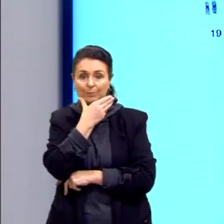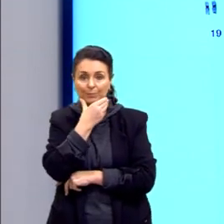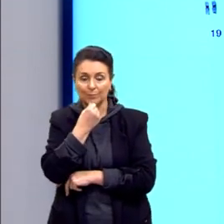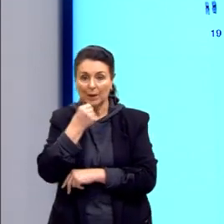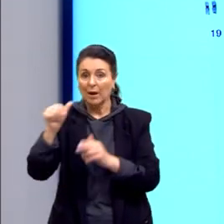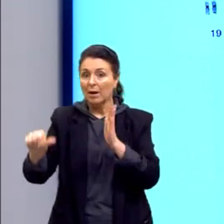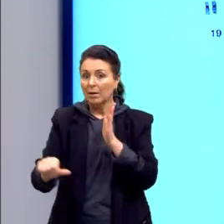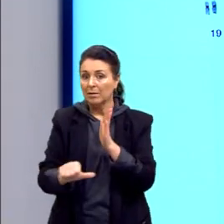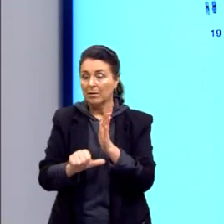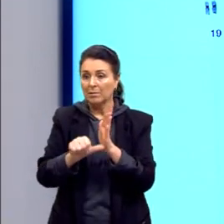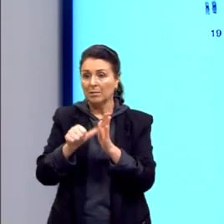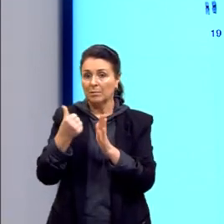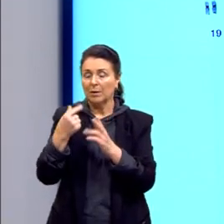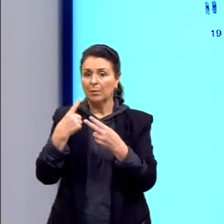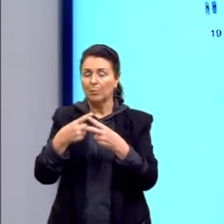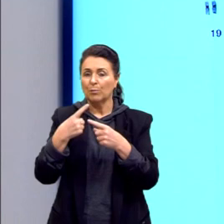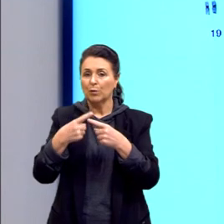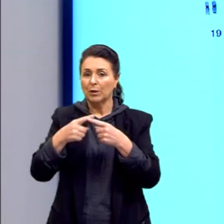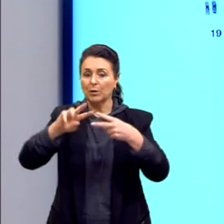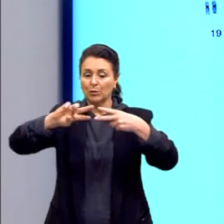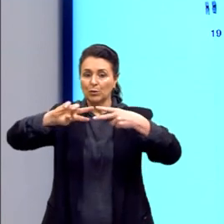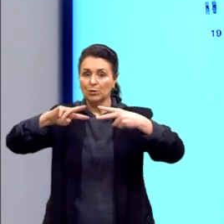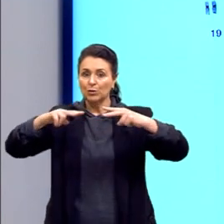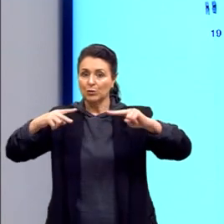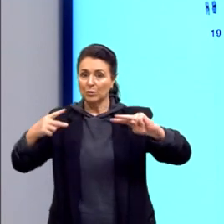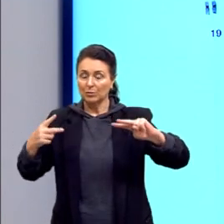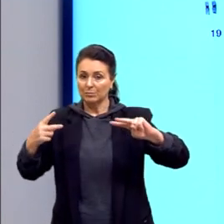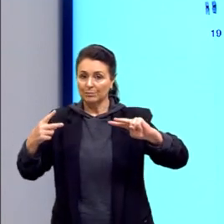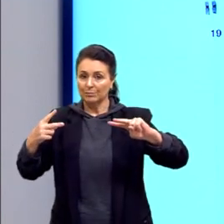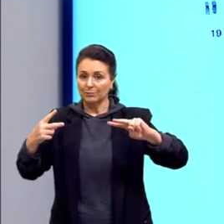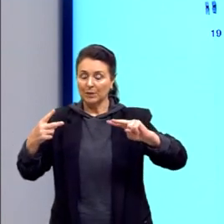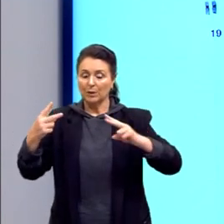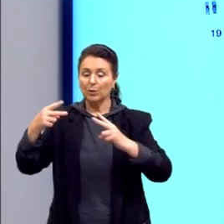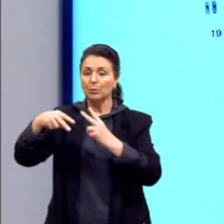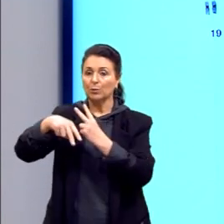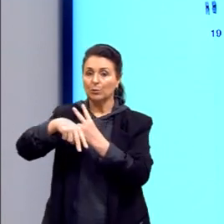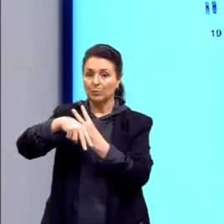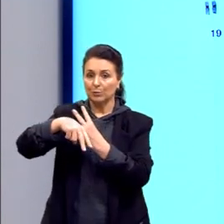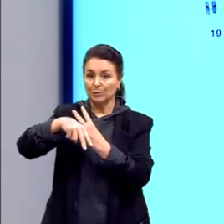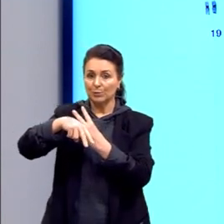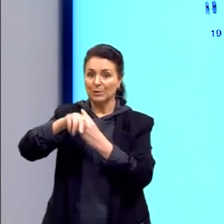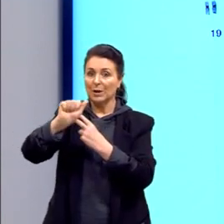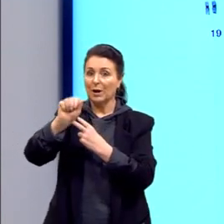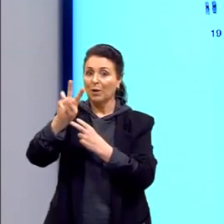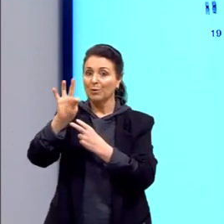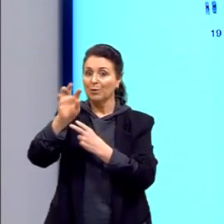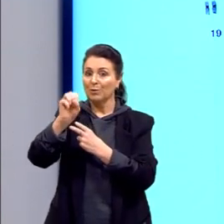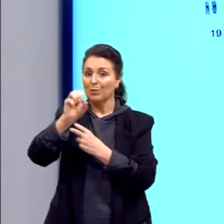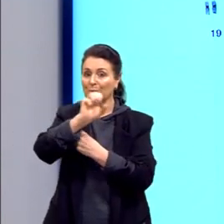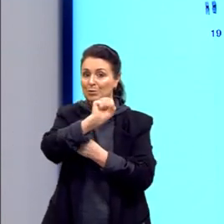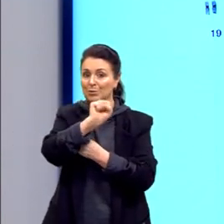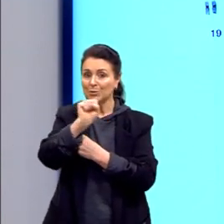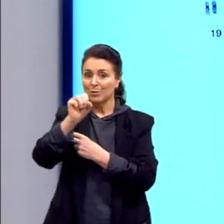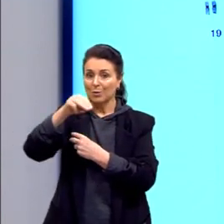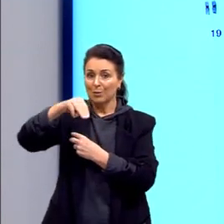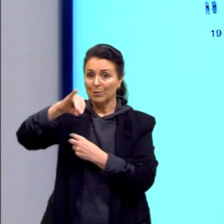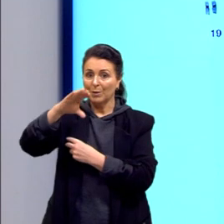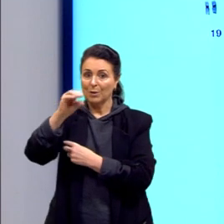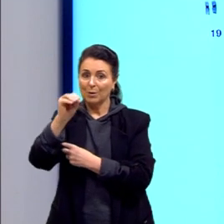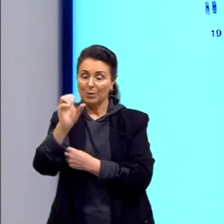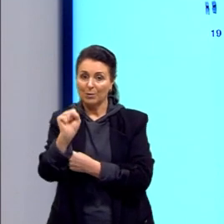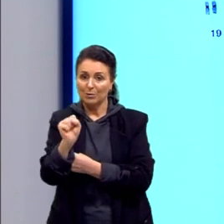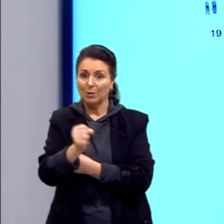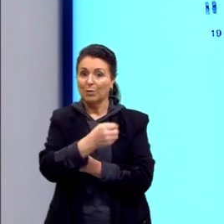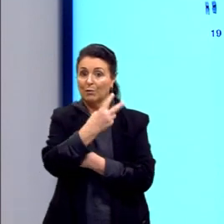é determinada por genes localizados em cromossomos autossômicos. Como eu mostrei para vocês ali,